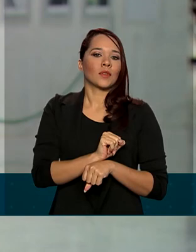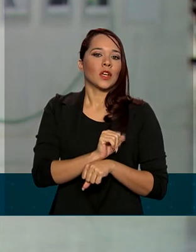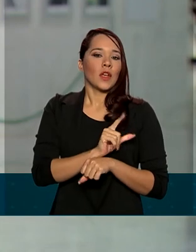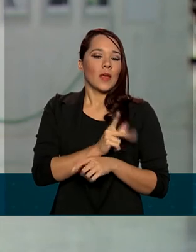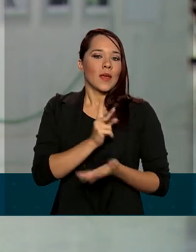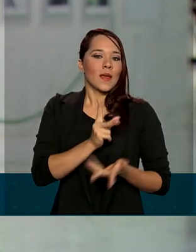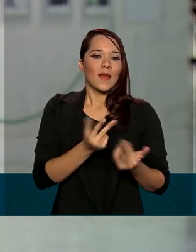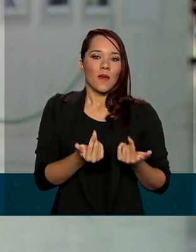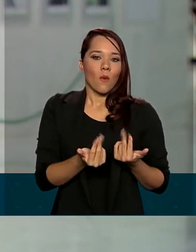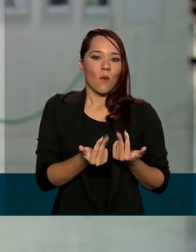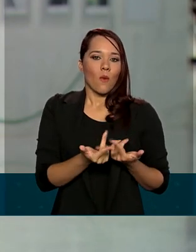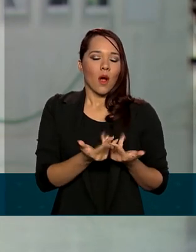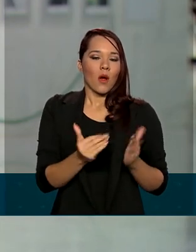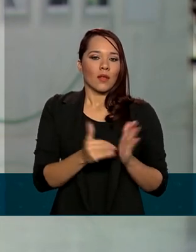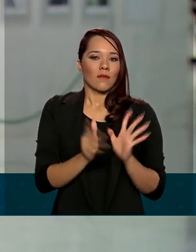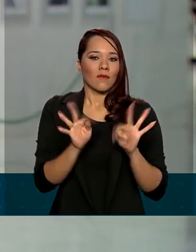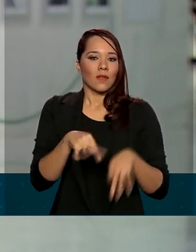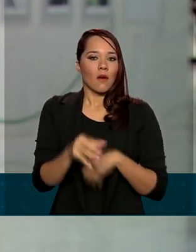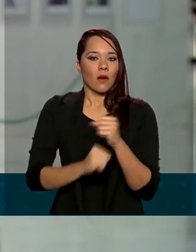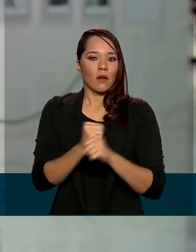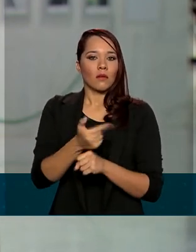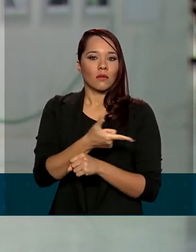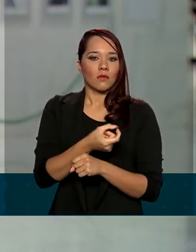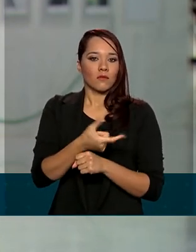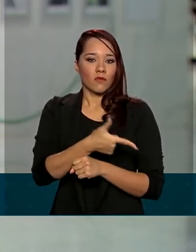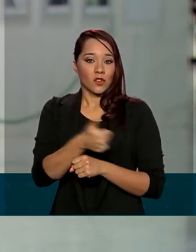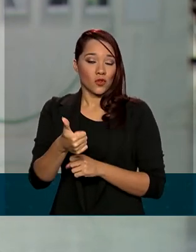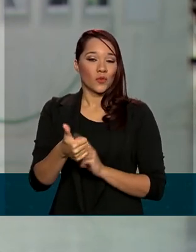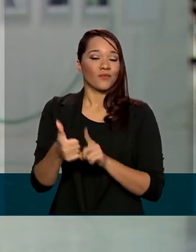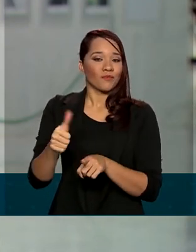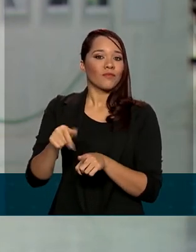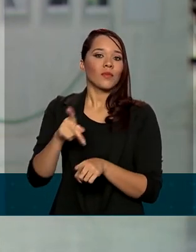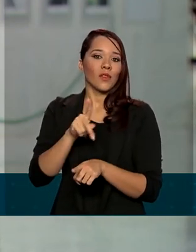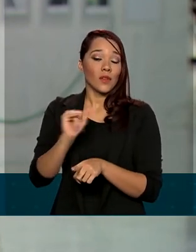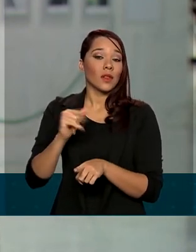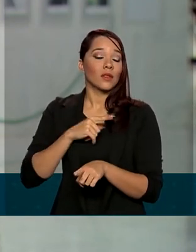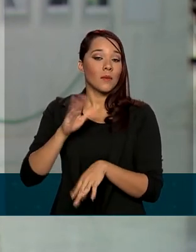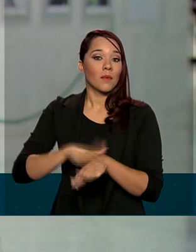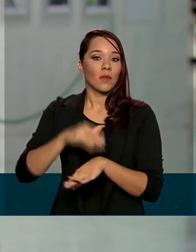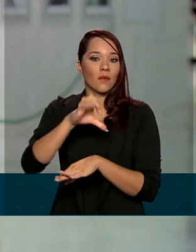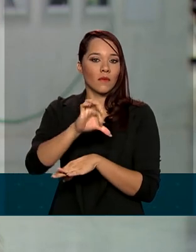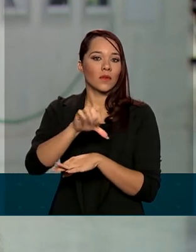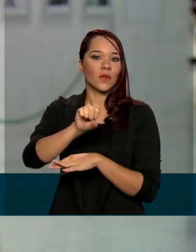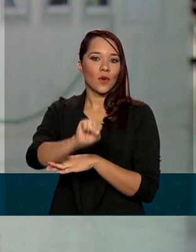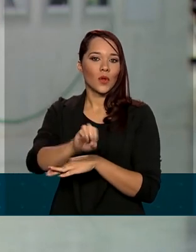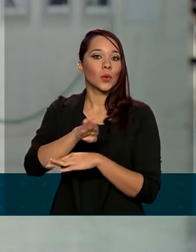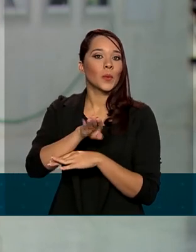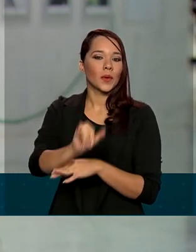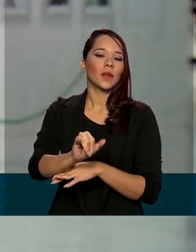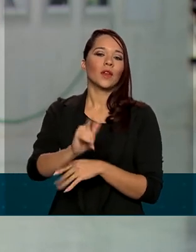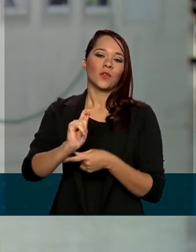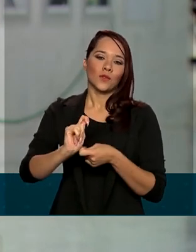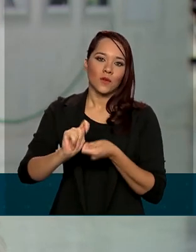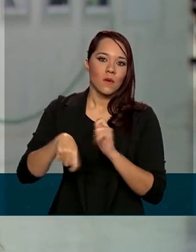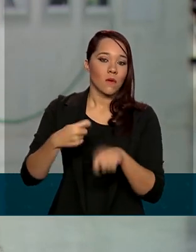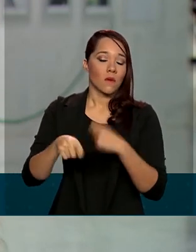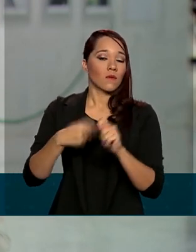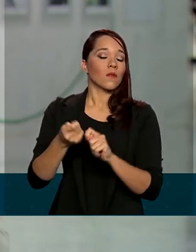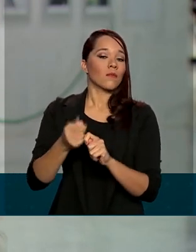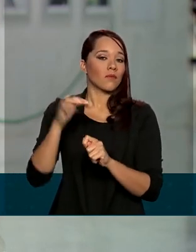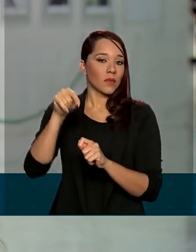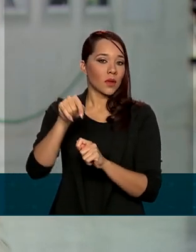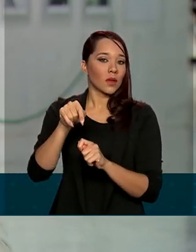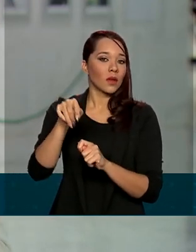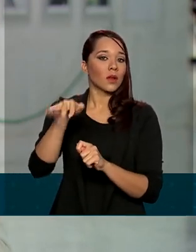até o final de 2021. Medida que deve gerar mais de 98 bilhões de reais de economia aos